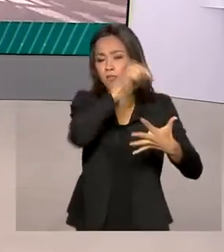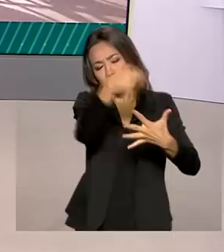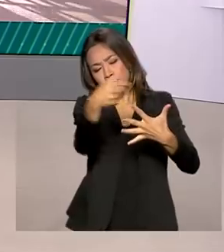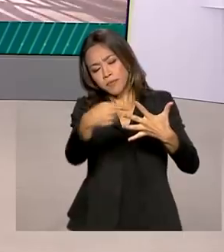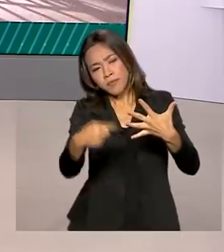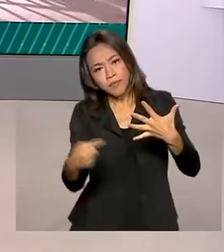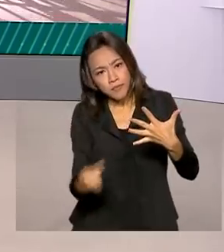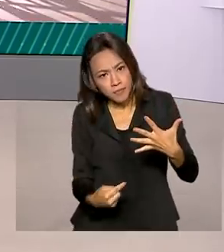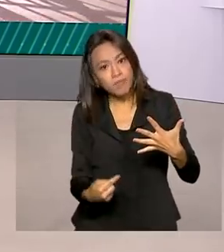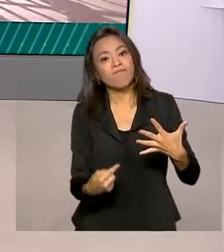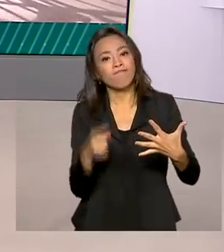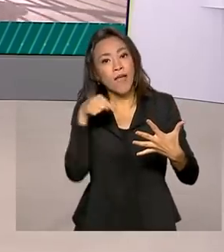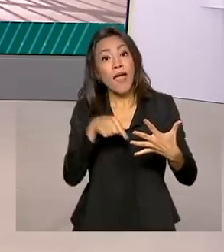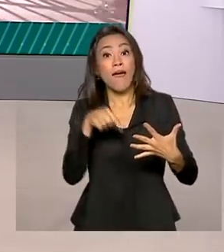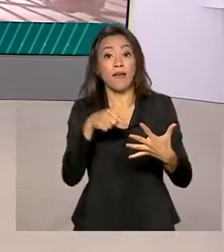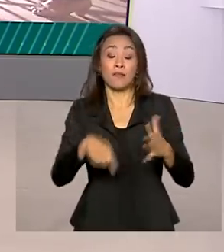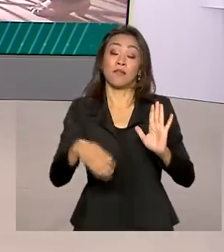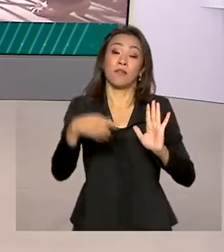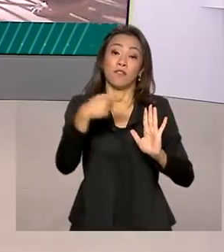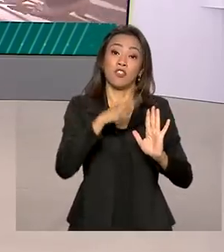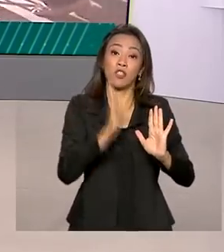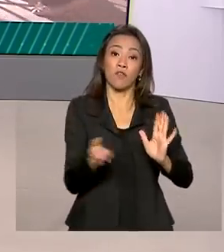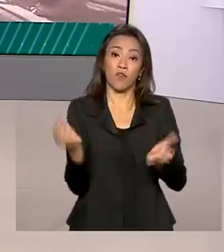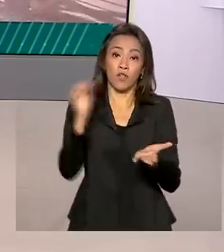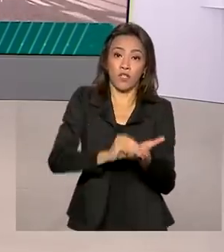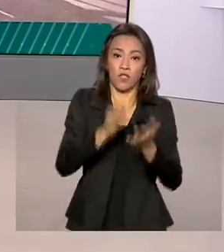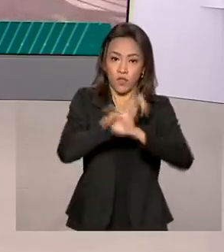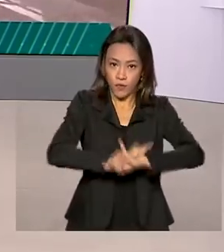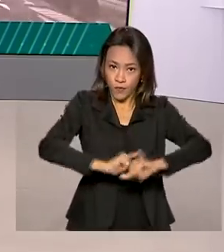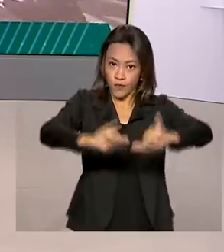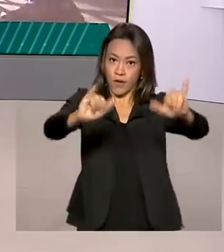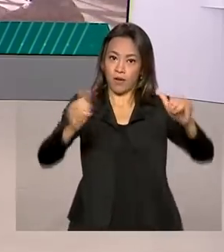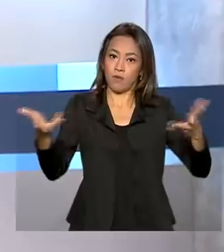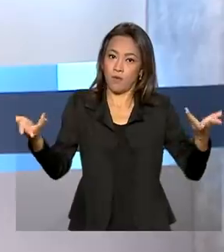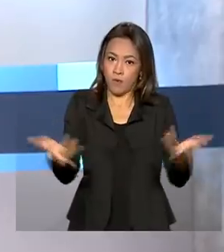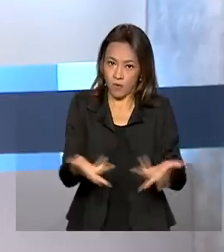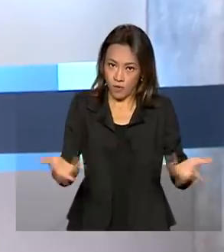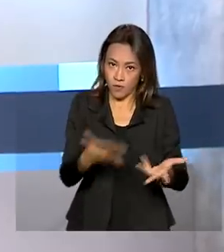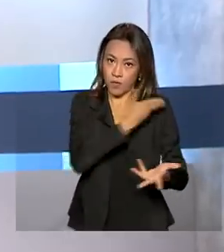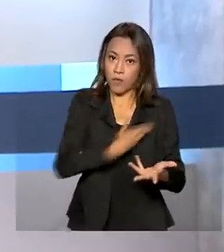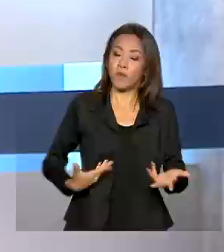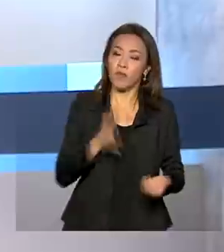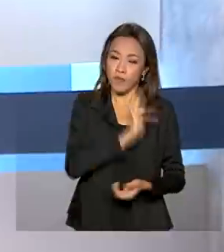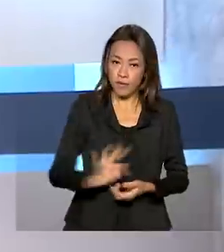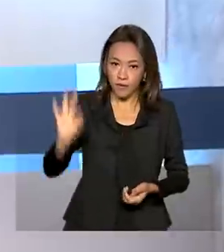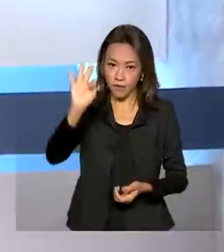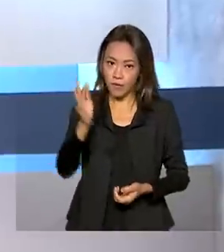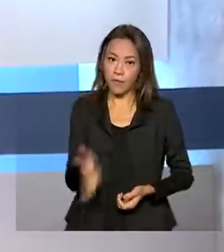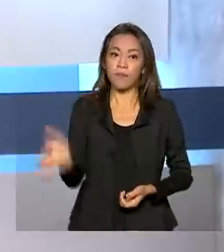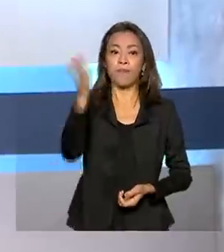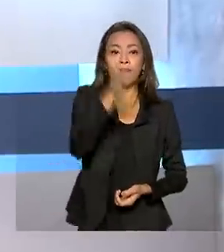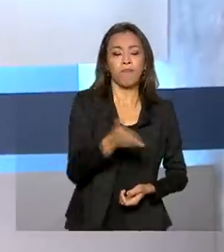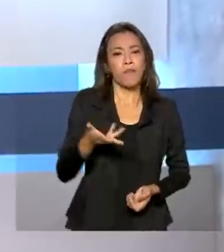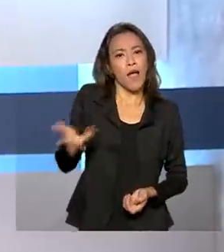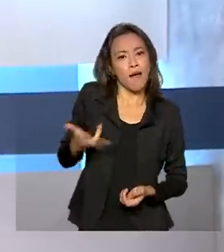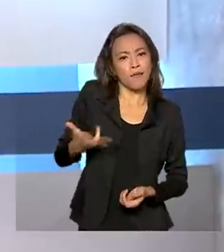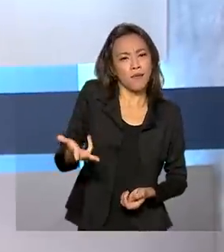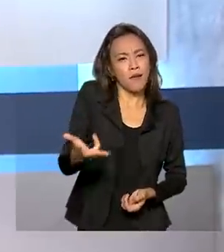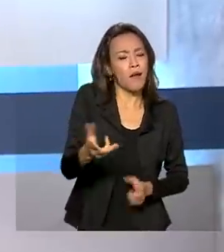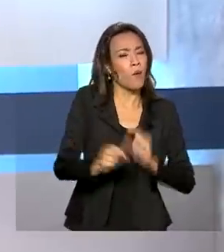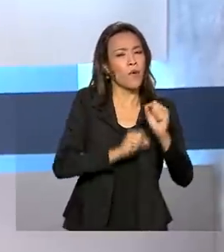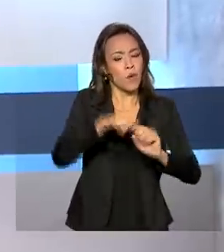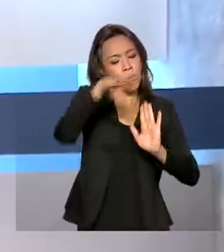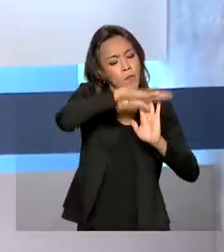insumos. A medida foi publicada no Diário Oficial da União de hoje. Acelerar o cronograma de desenvolvimento de uma